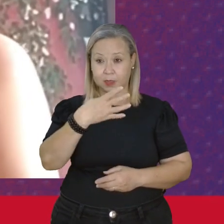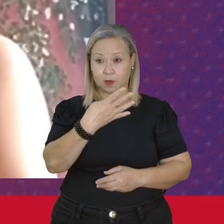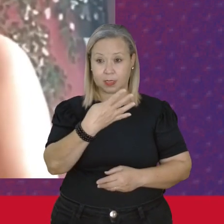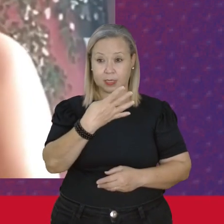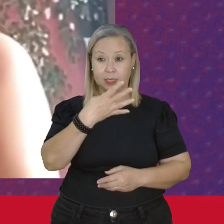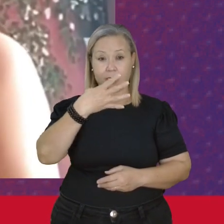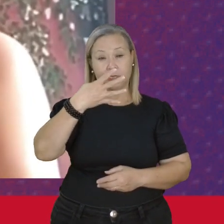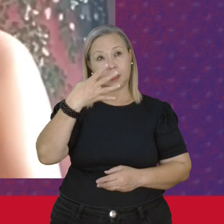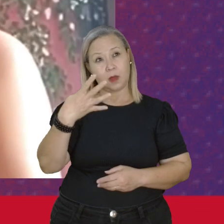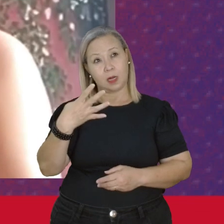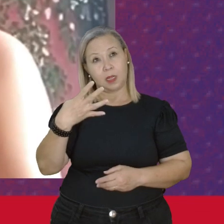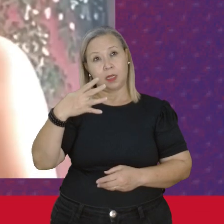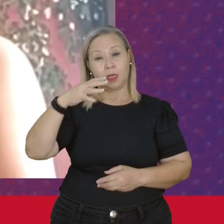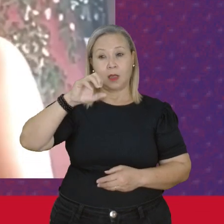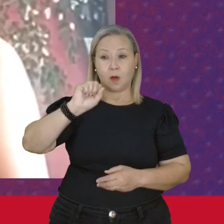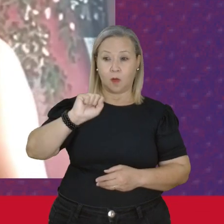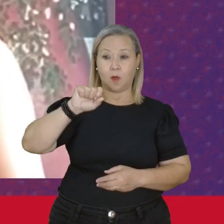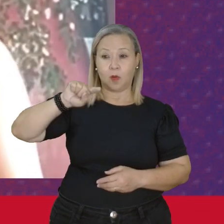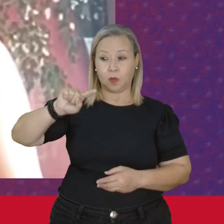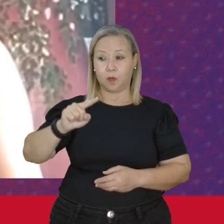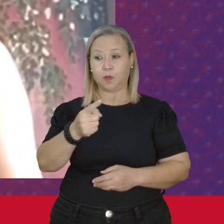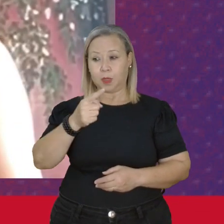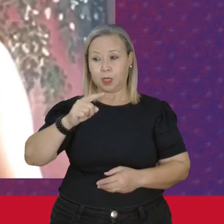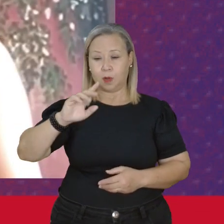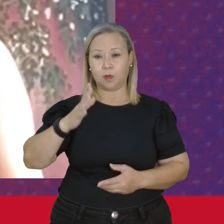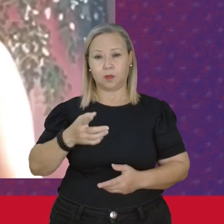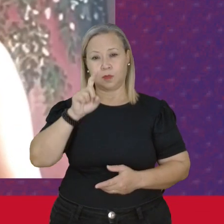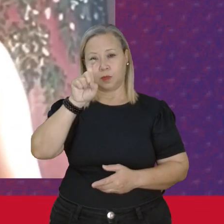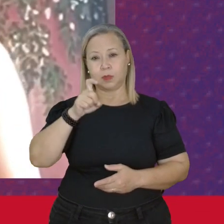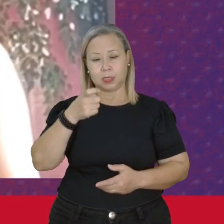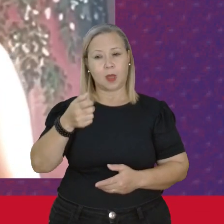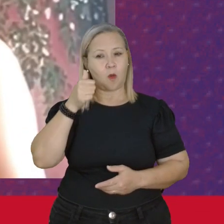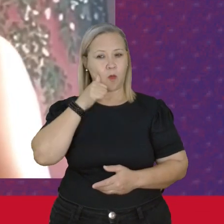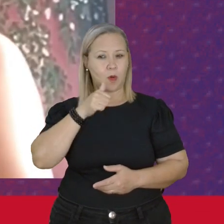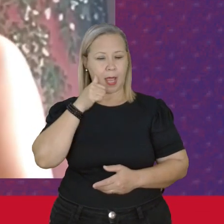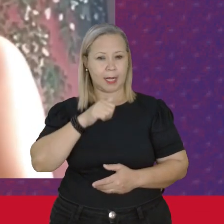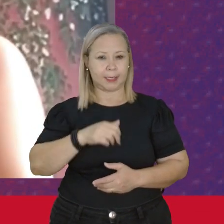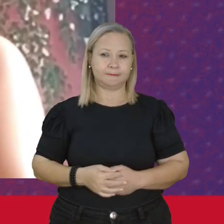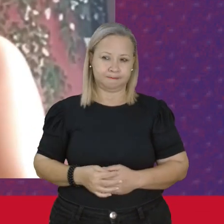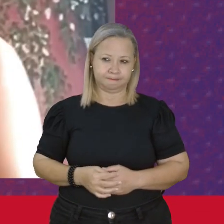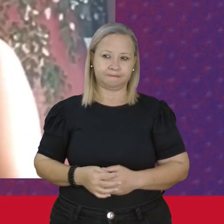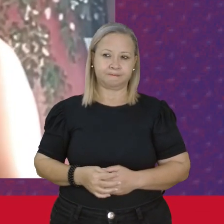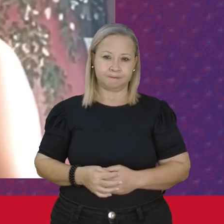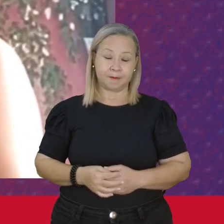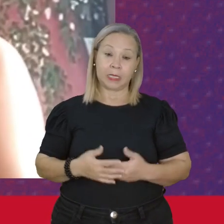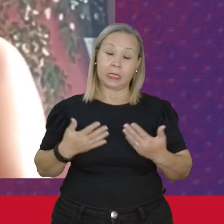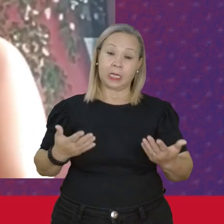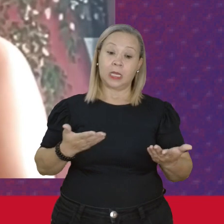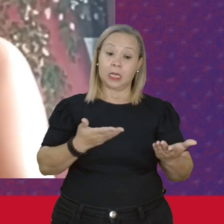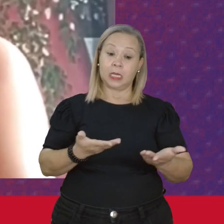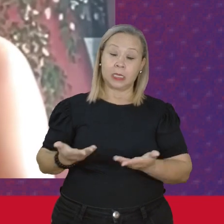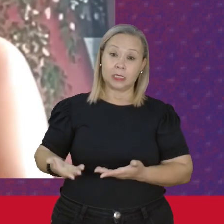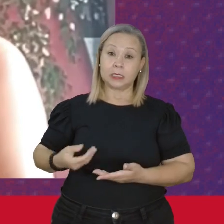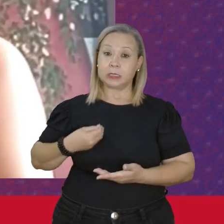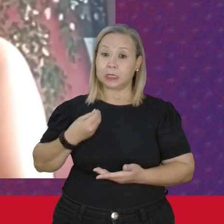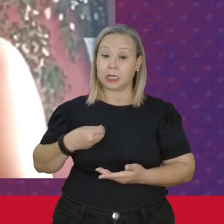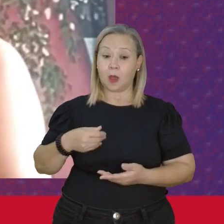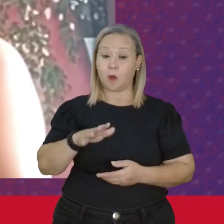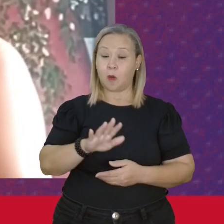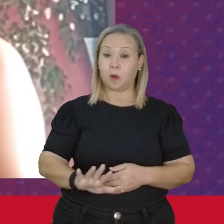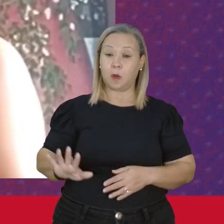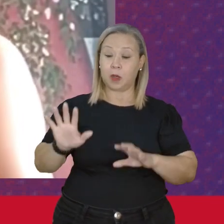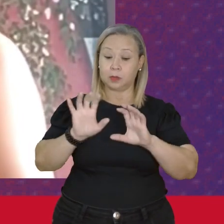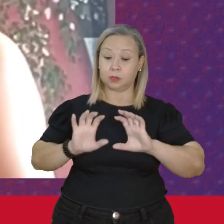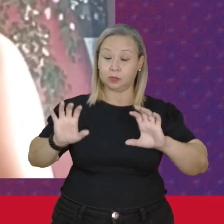mil São Mulheres E essas mulheres essas Estão aí Estão No cenário